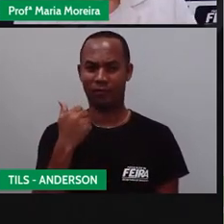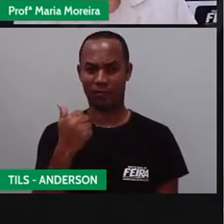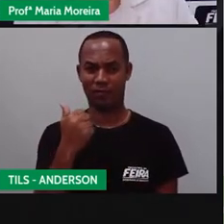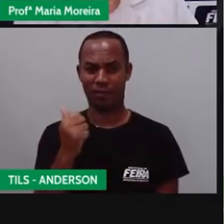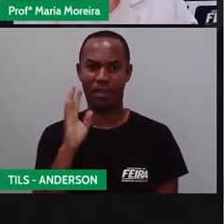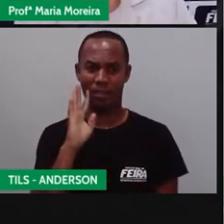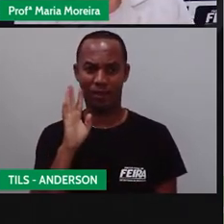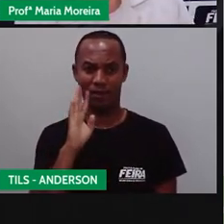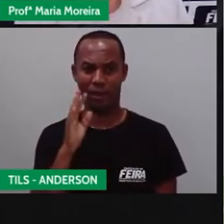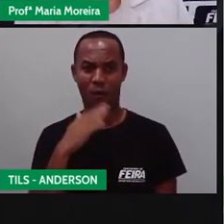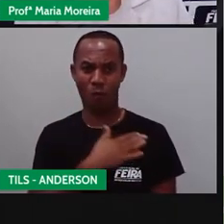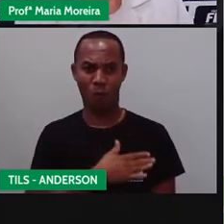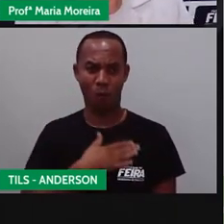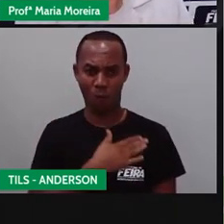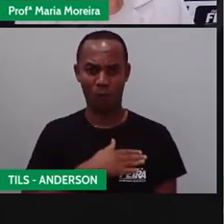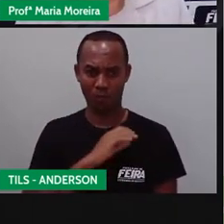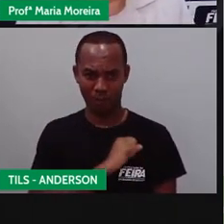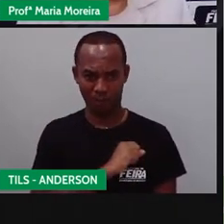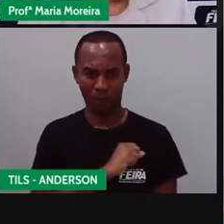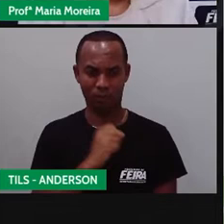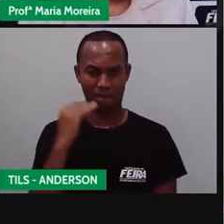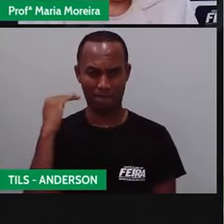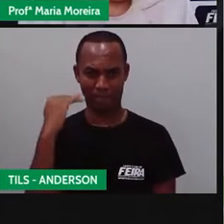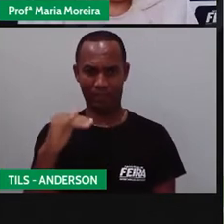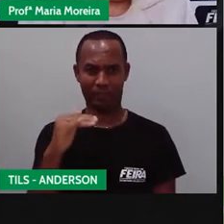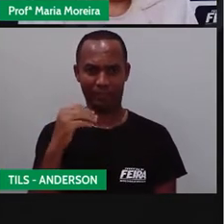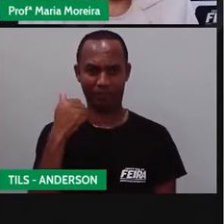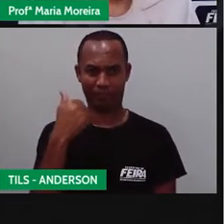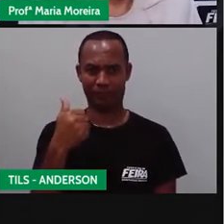Só por isso a gente já merece um like. Vamos lá.